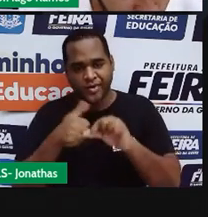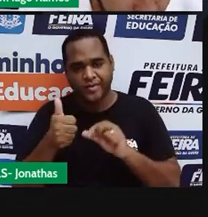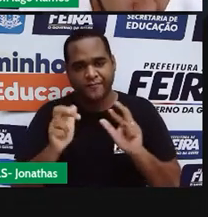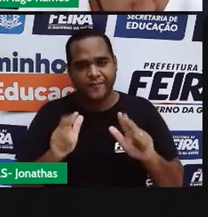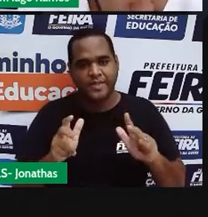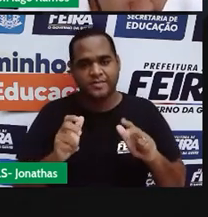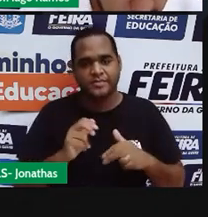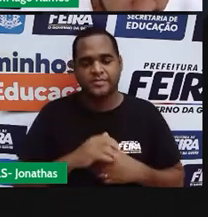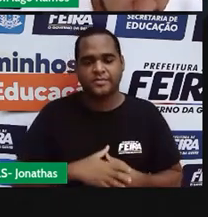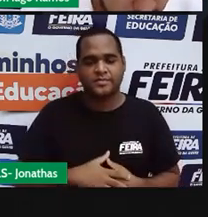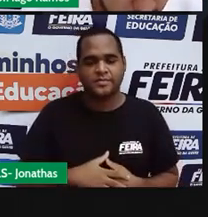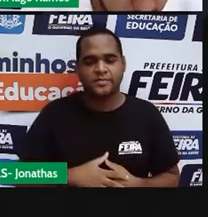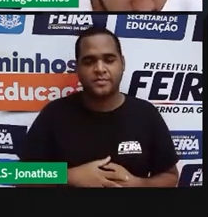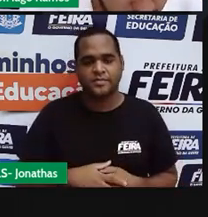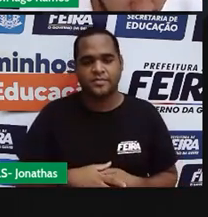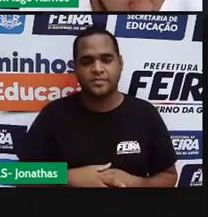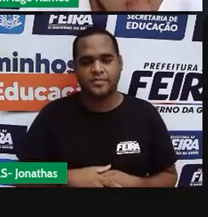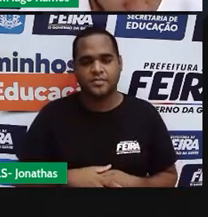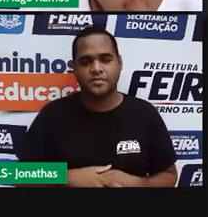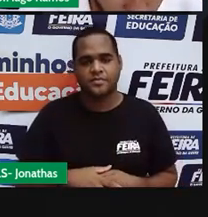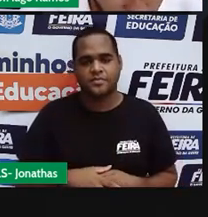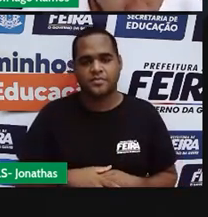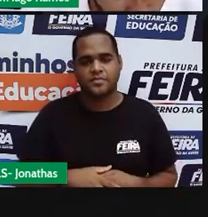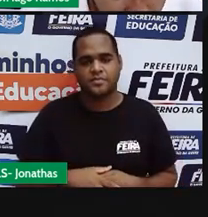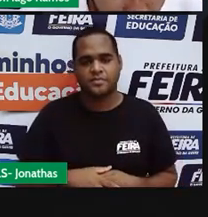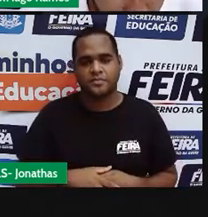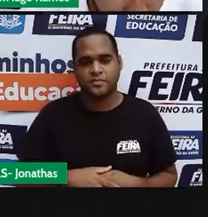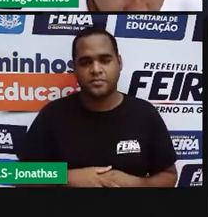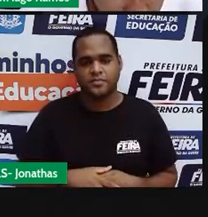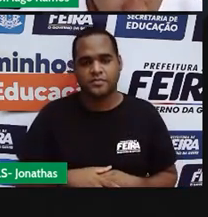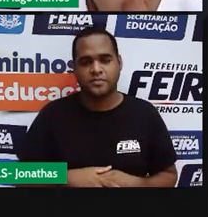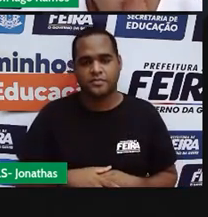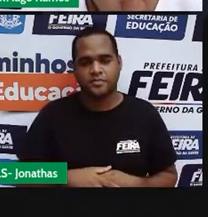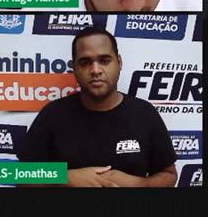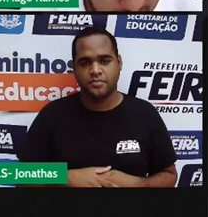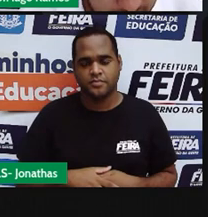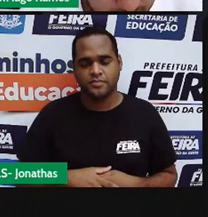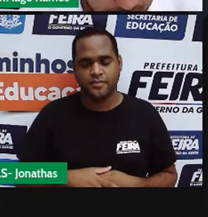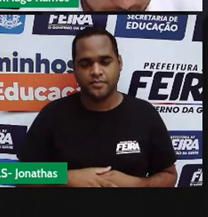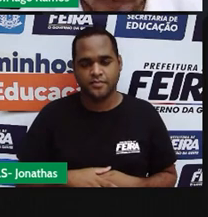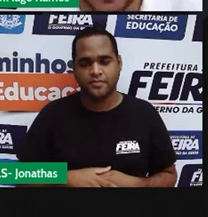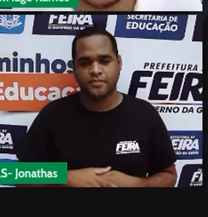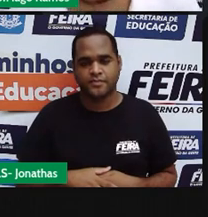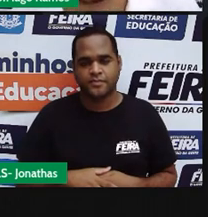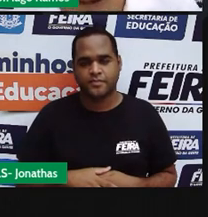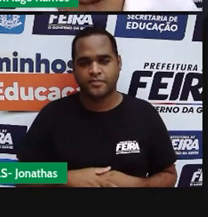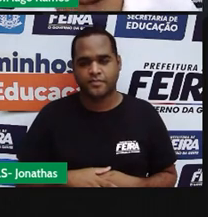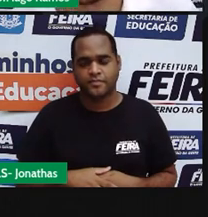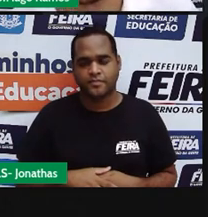Somar um número positivo.